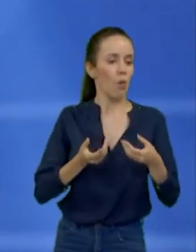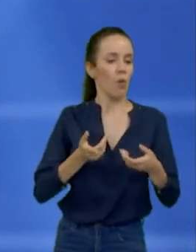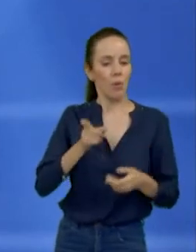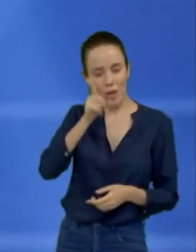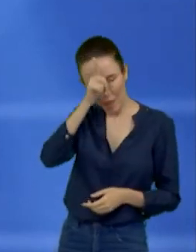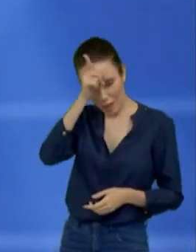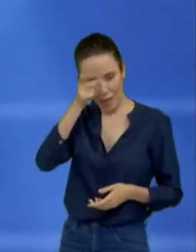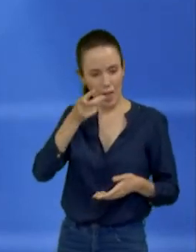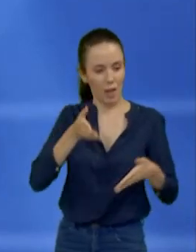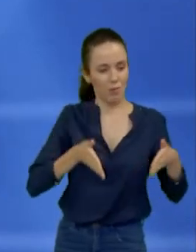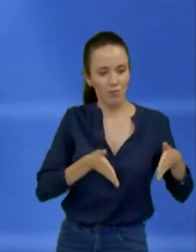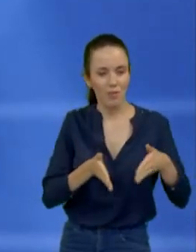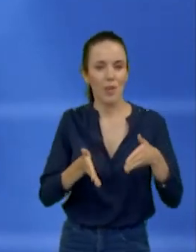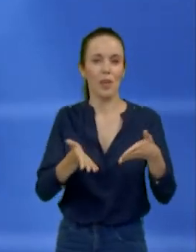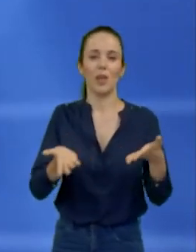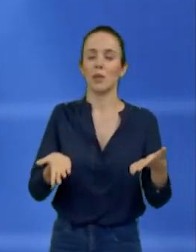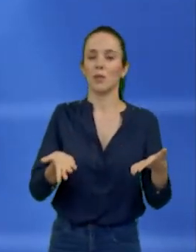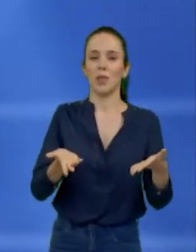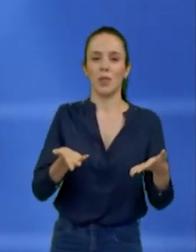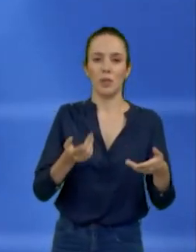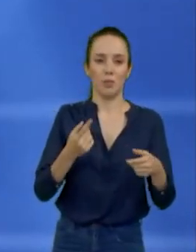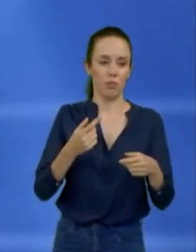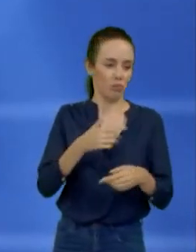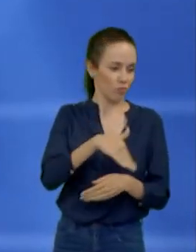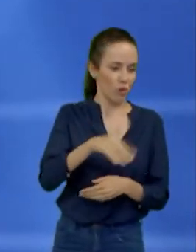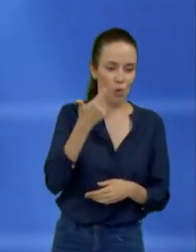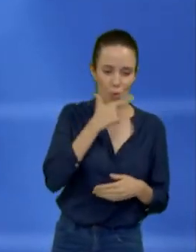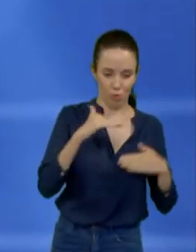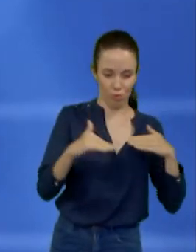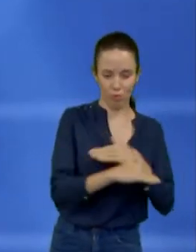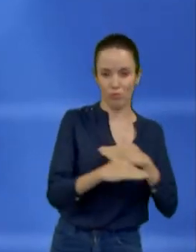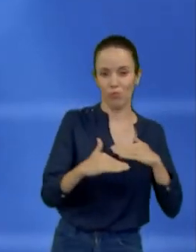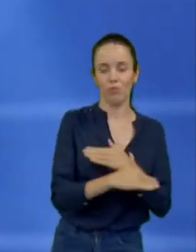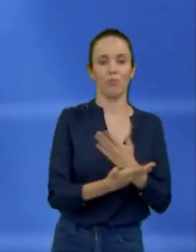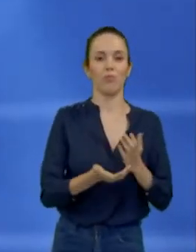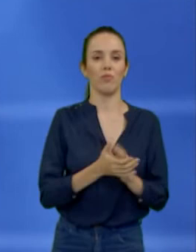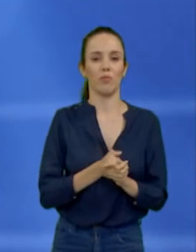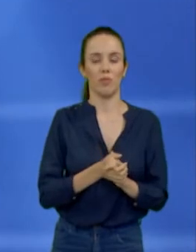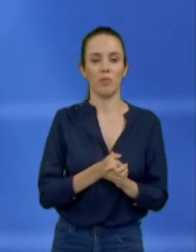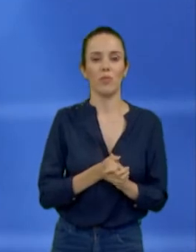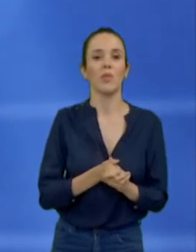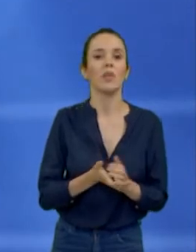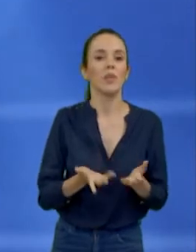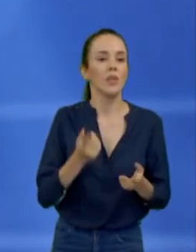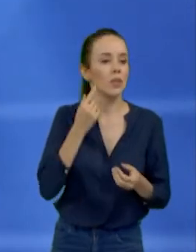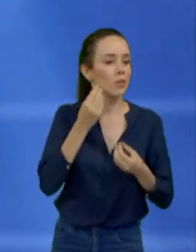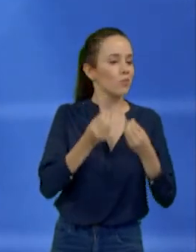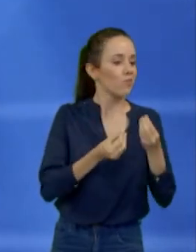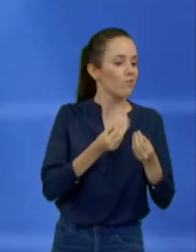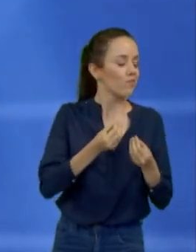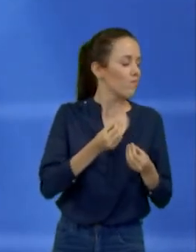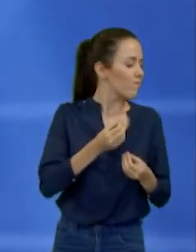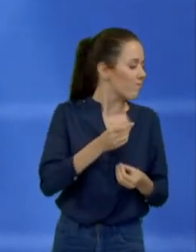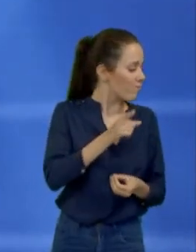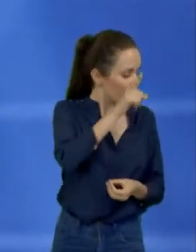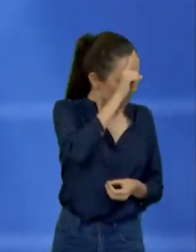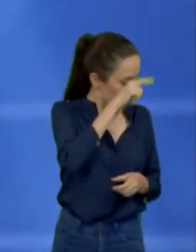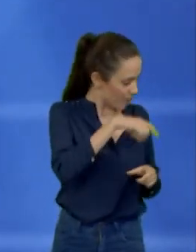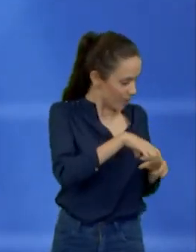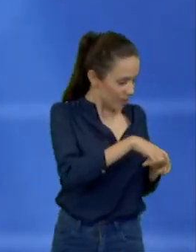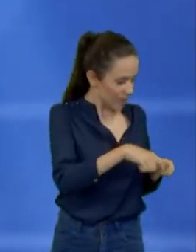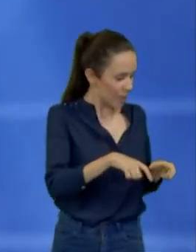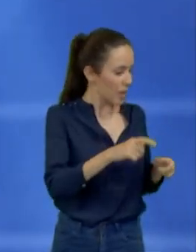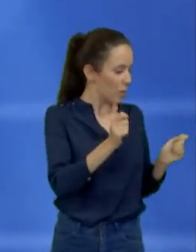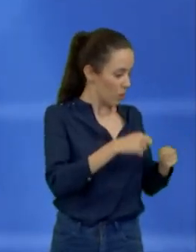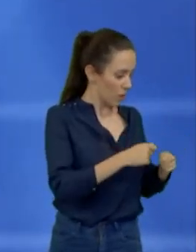caminhos de acesso para que essa estrada fosse feita, era sim a construção do terminal de passageiros para embarque e